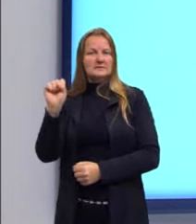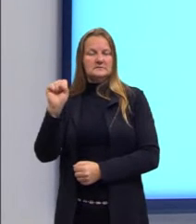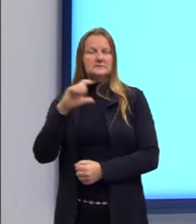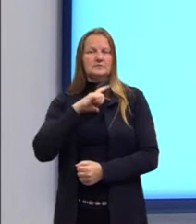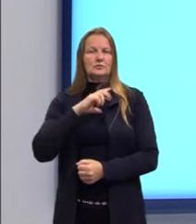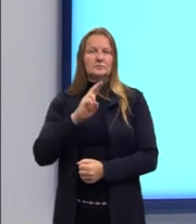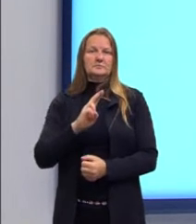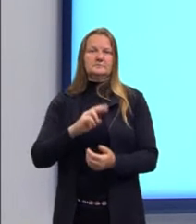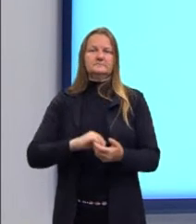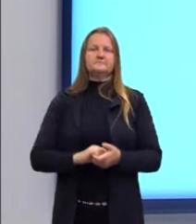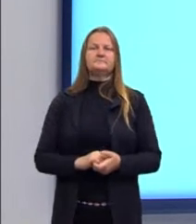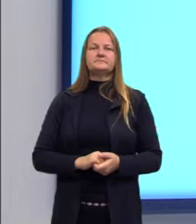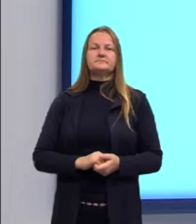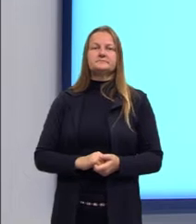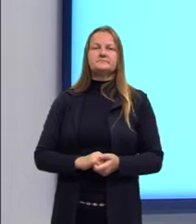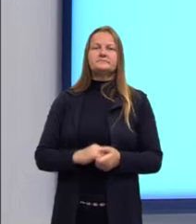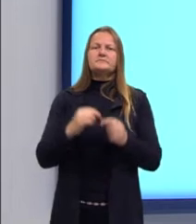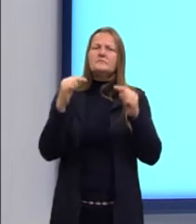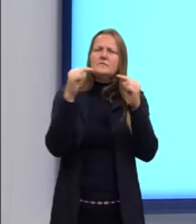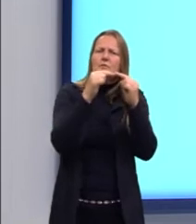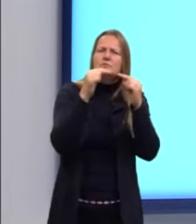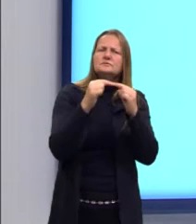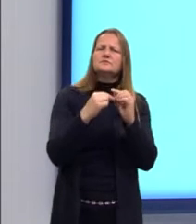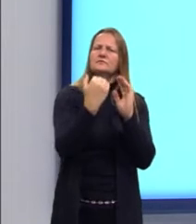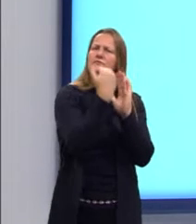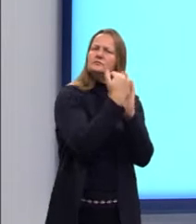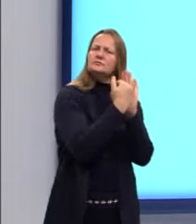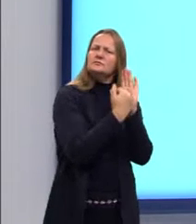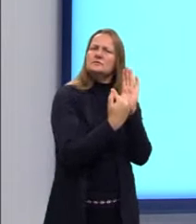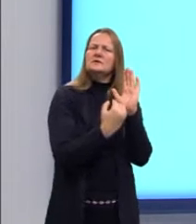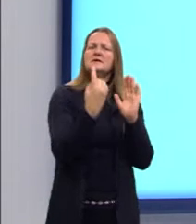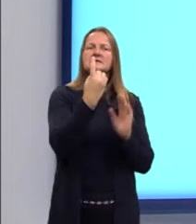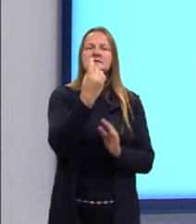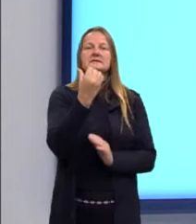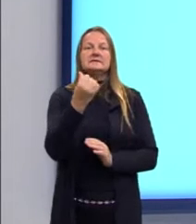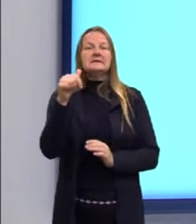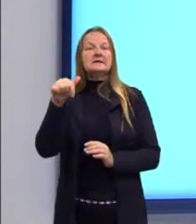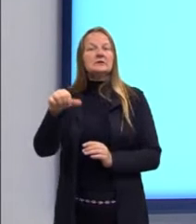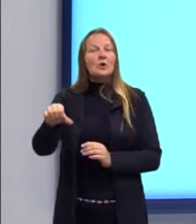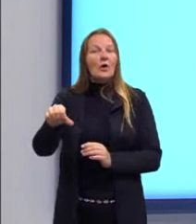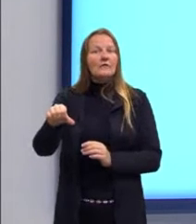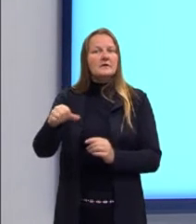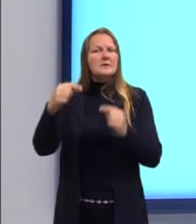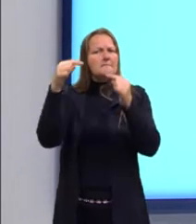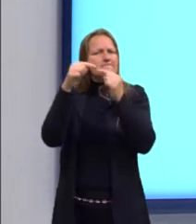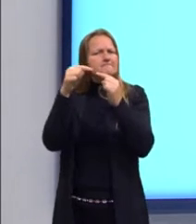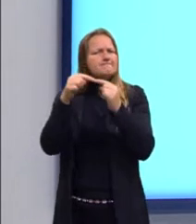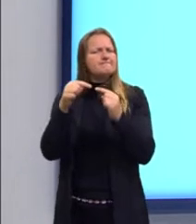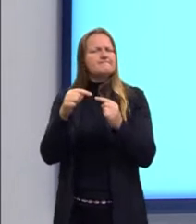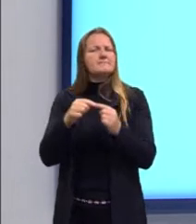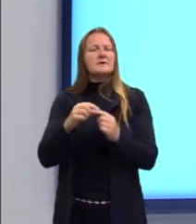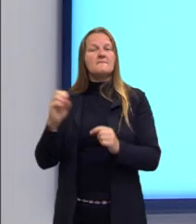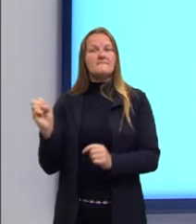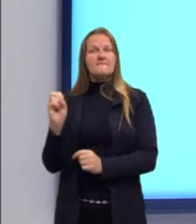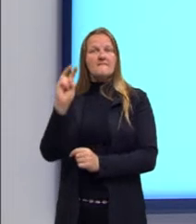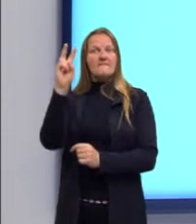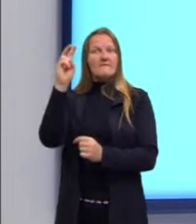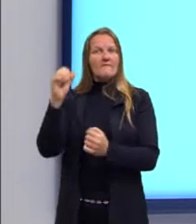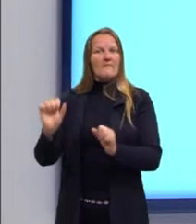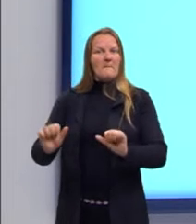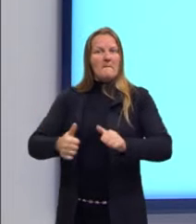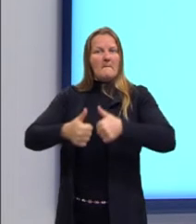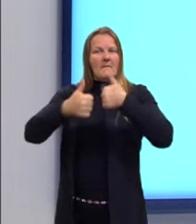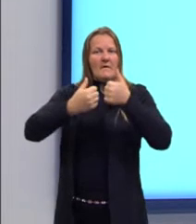Então, nesses objetivos, tem 169 metas que visam a uma melhor qualidade